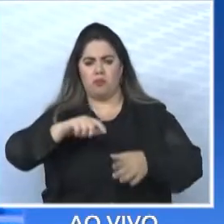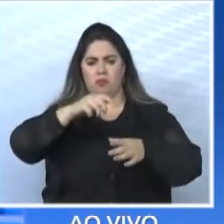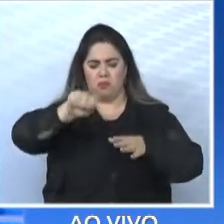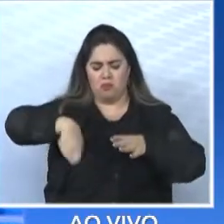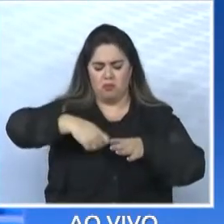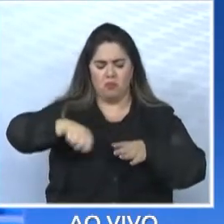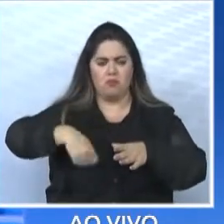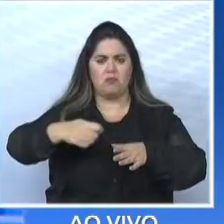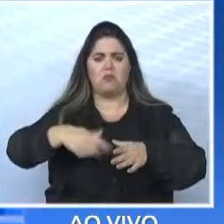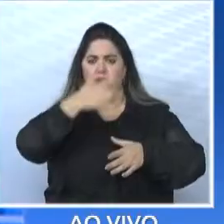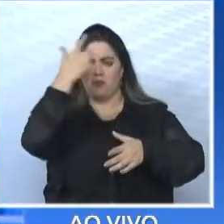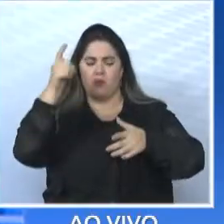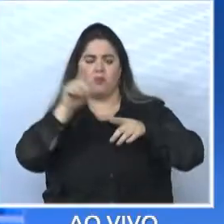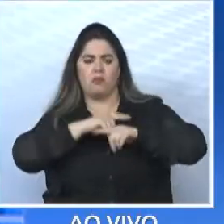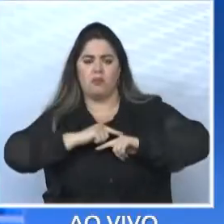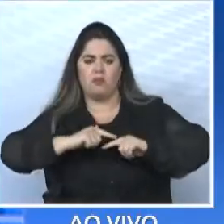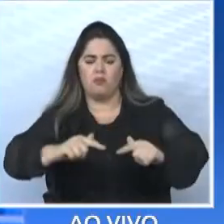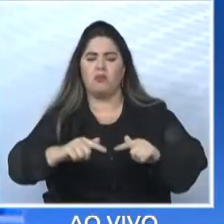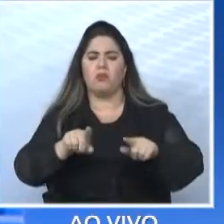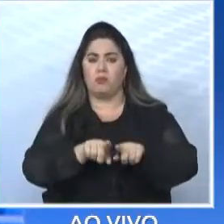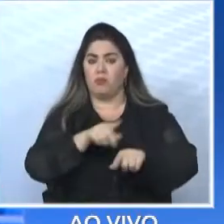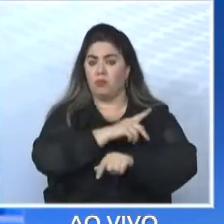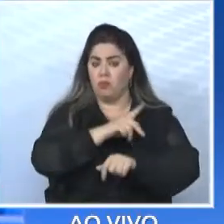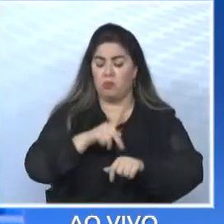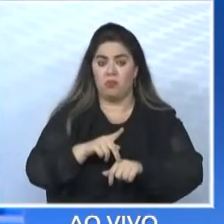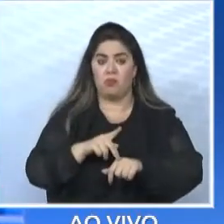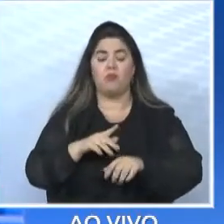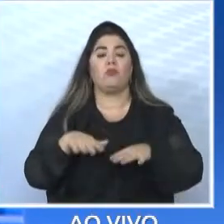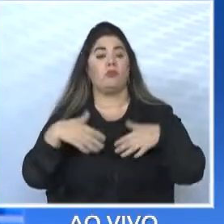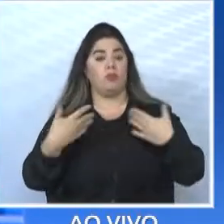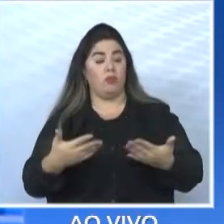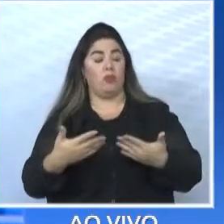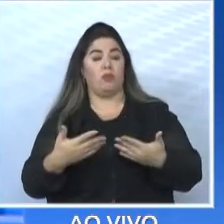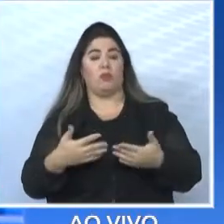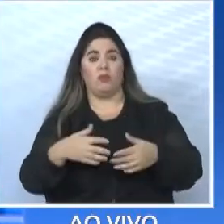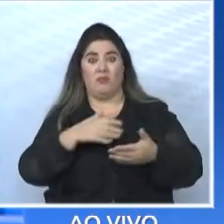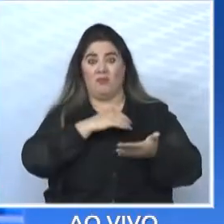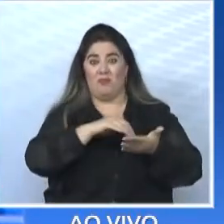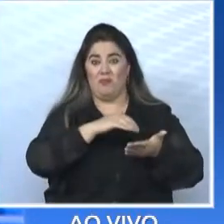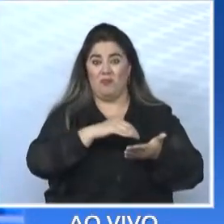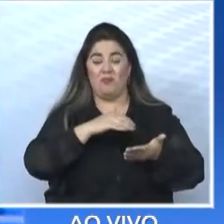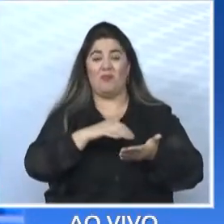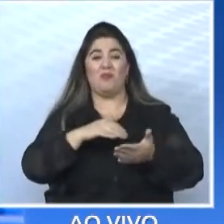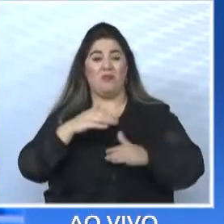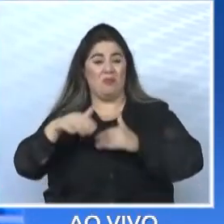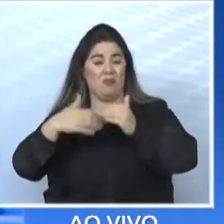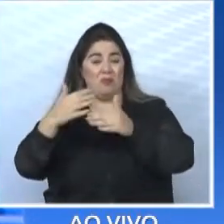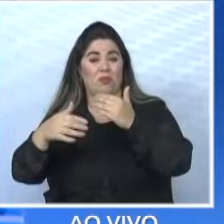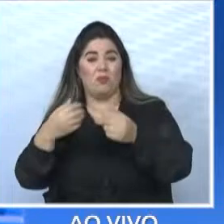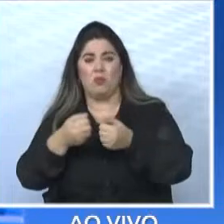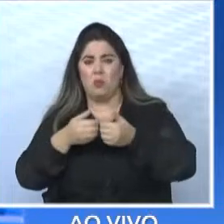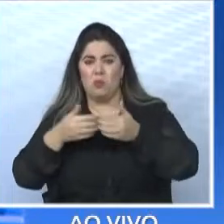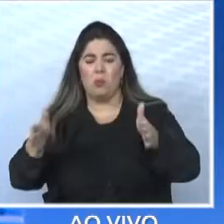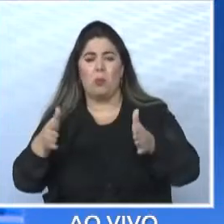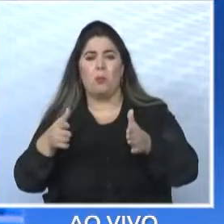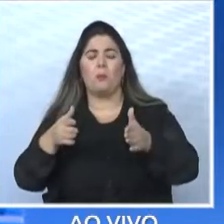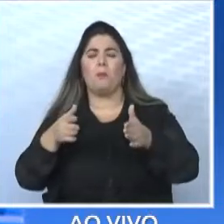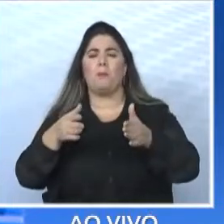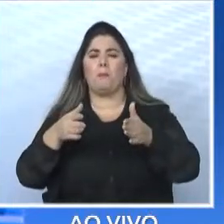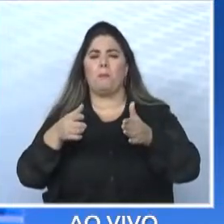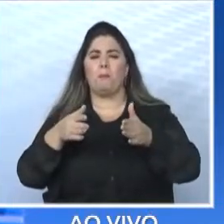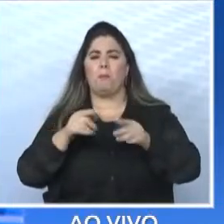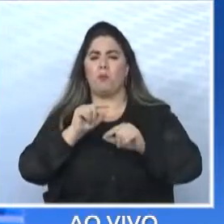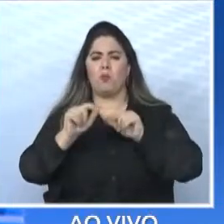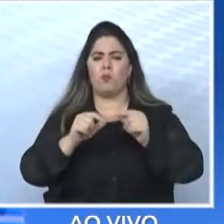contratar pedagoga. Quando eu faço a Secretaria de Planejamento agilizar o processo de liberação de processos